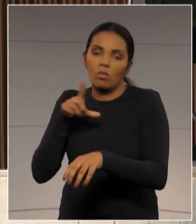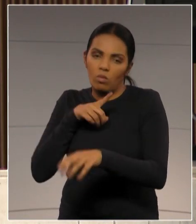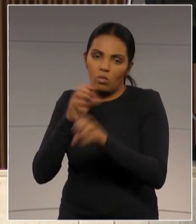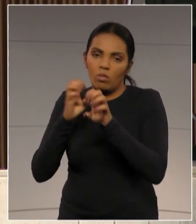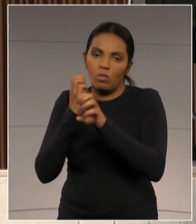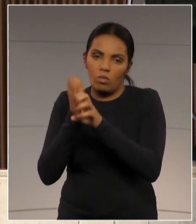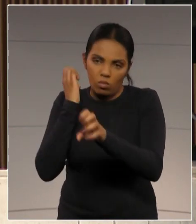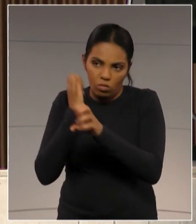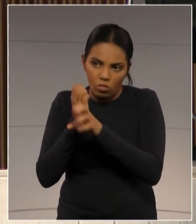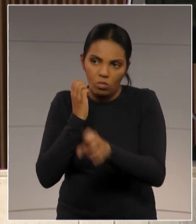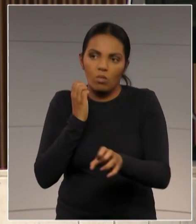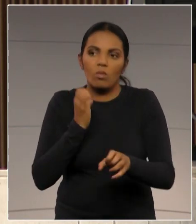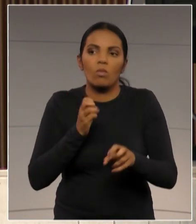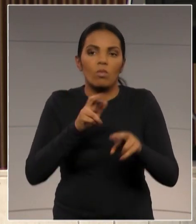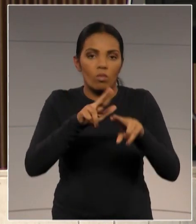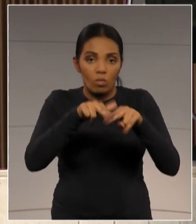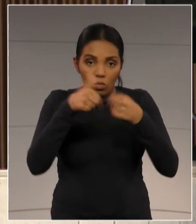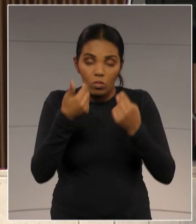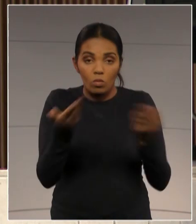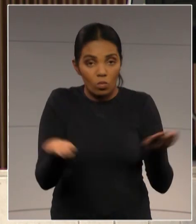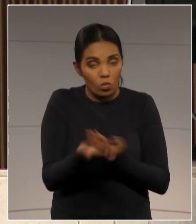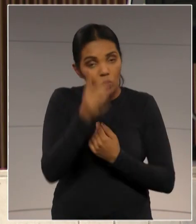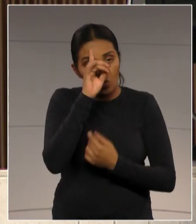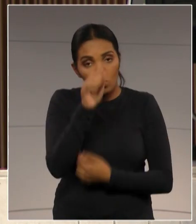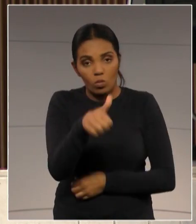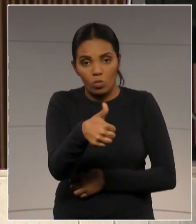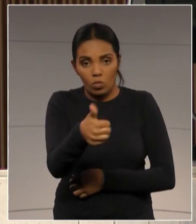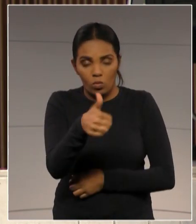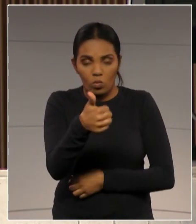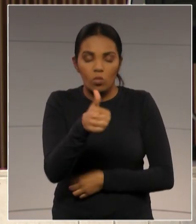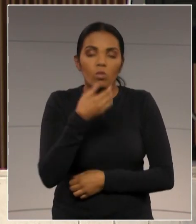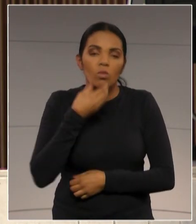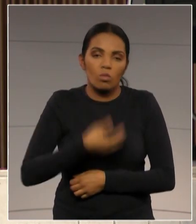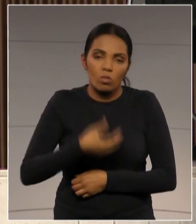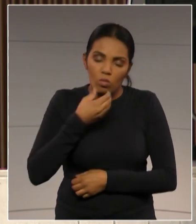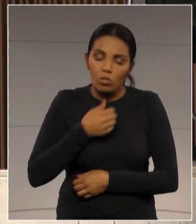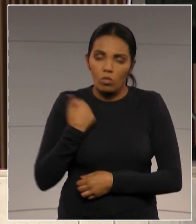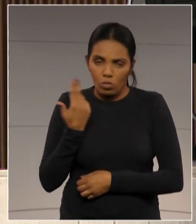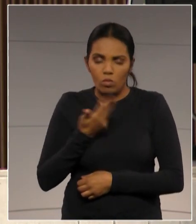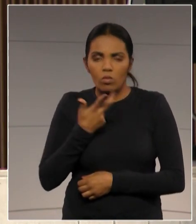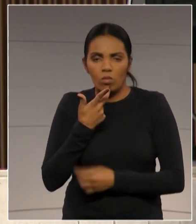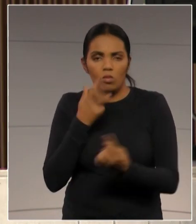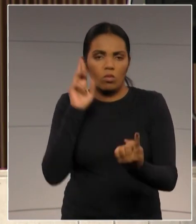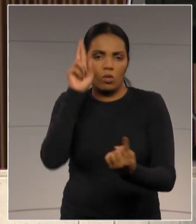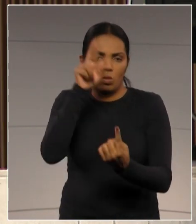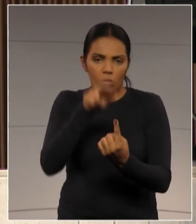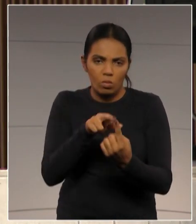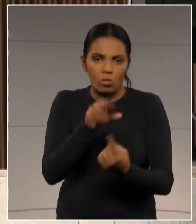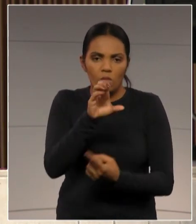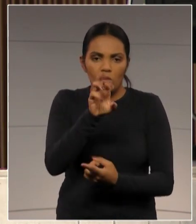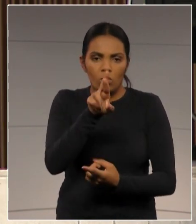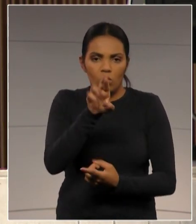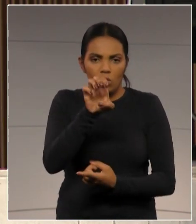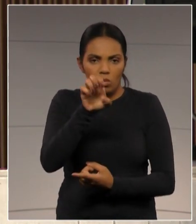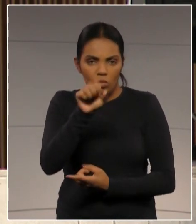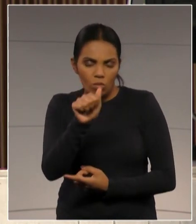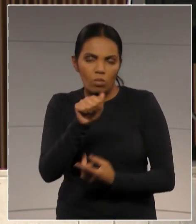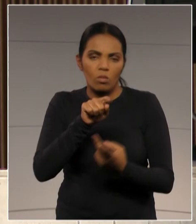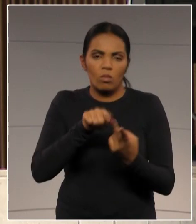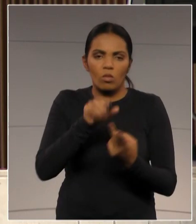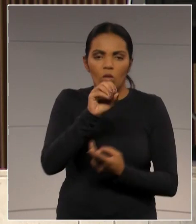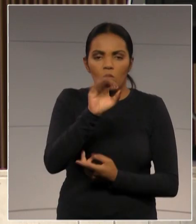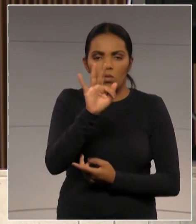senhores deputados, senhoras deputadas, nesse dia 11 de dezembro aqui, nós queremos fazer uma referência ao CENG, ao CREA, ao CENG,